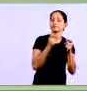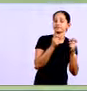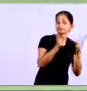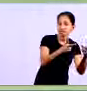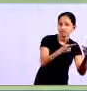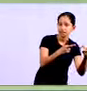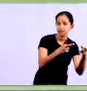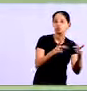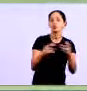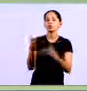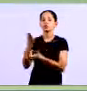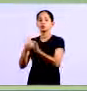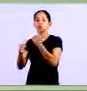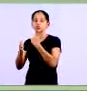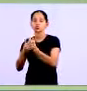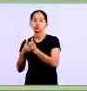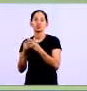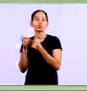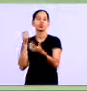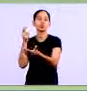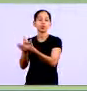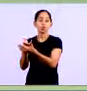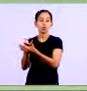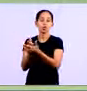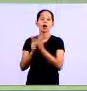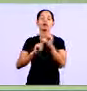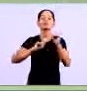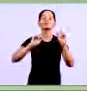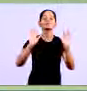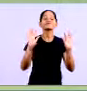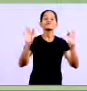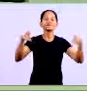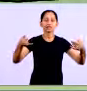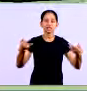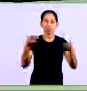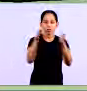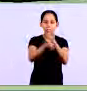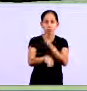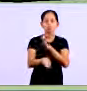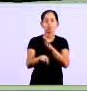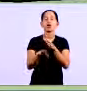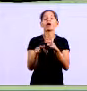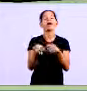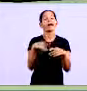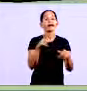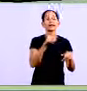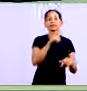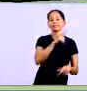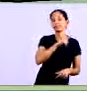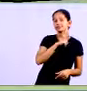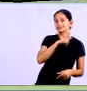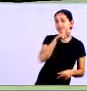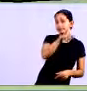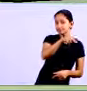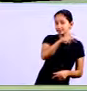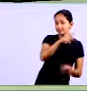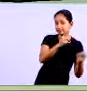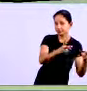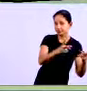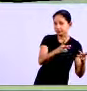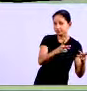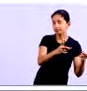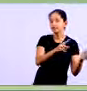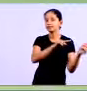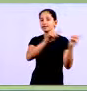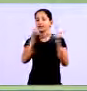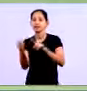no caixa e apurado o saldo respectivo o saldo compõe- do disponível em caixa e bancos no